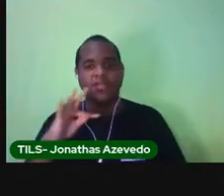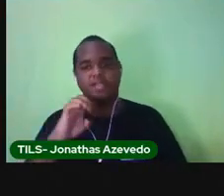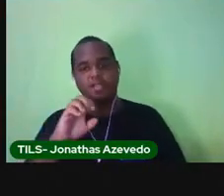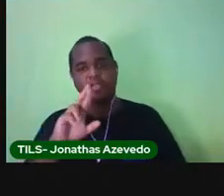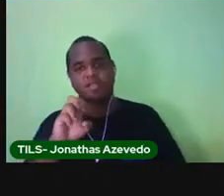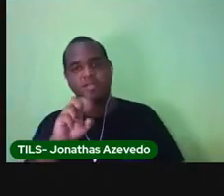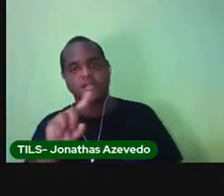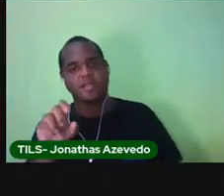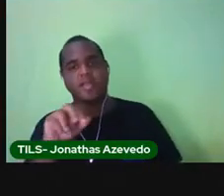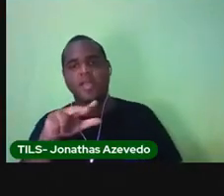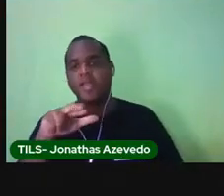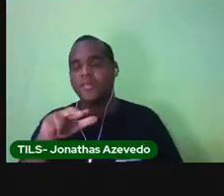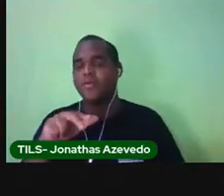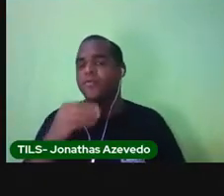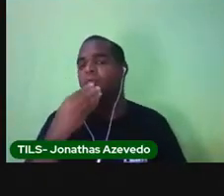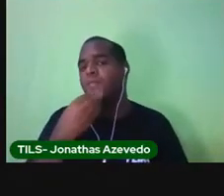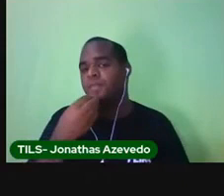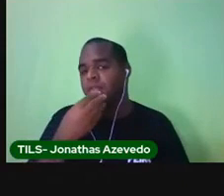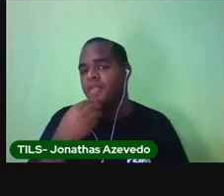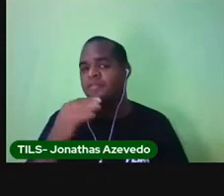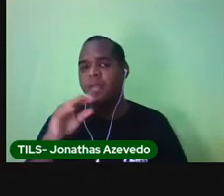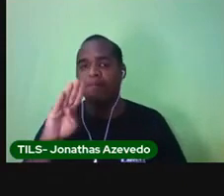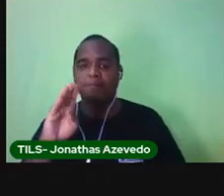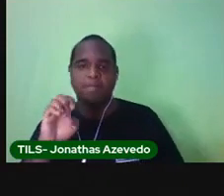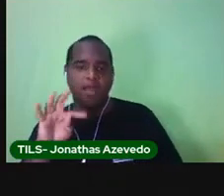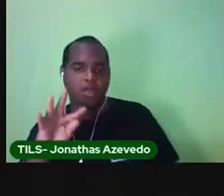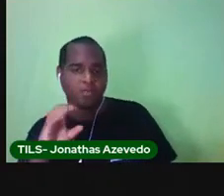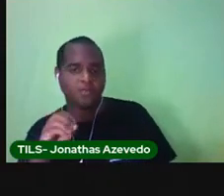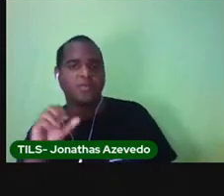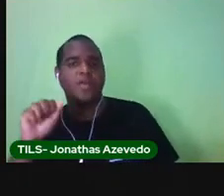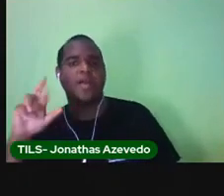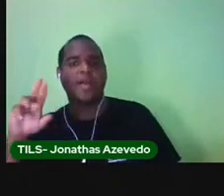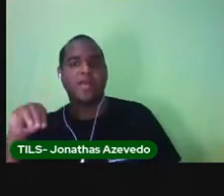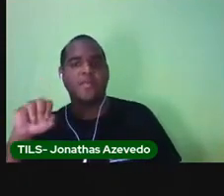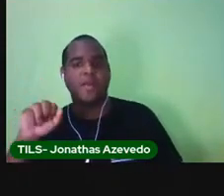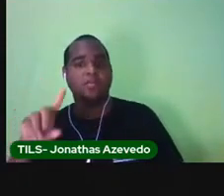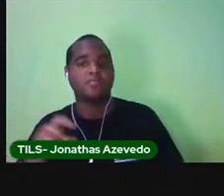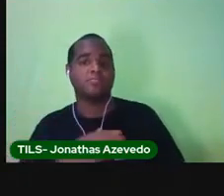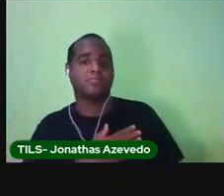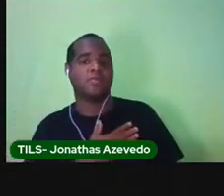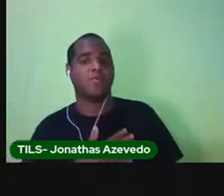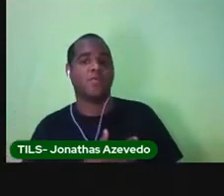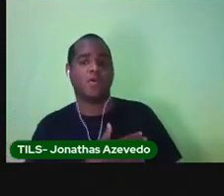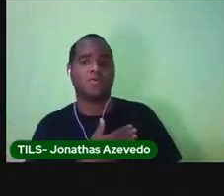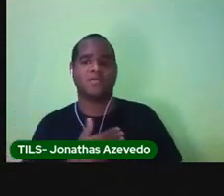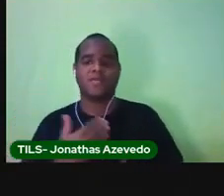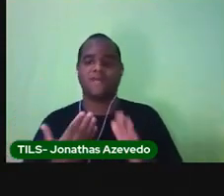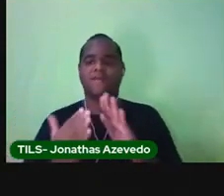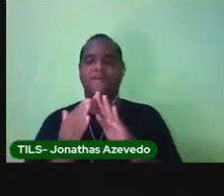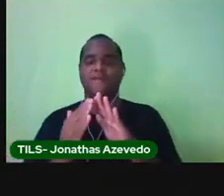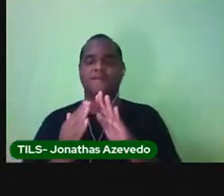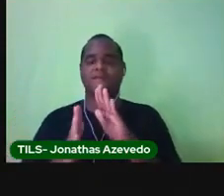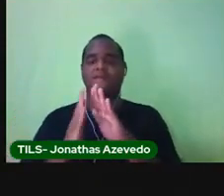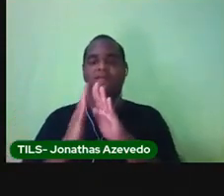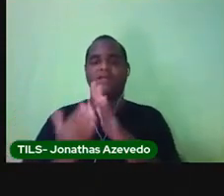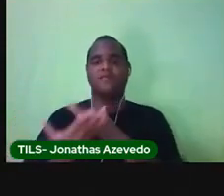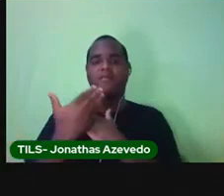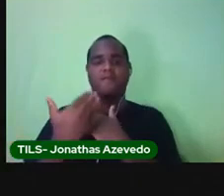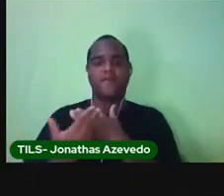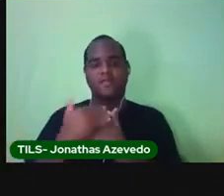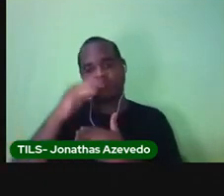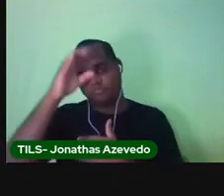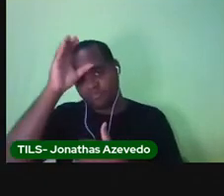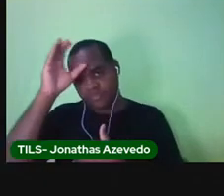irmãos. Beto e Armandinho. Eu gosto muito quando os meus avós, meus